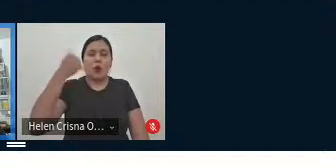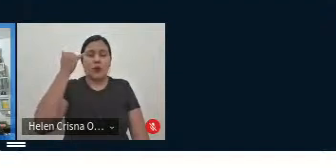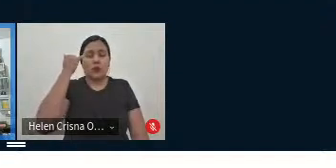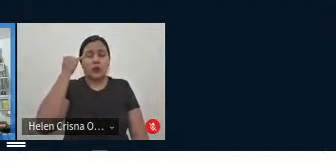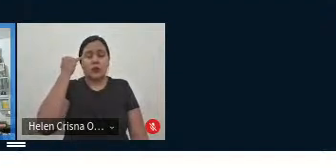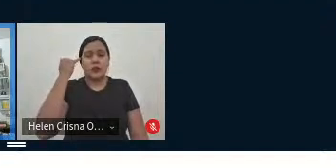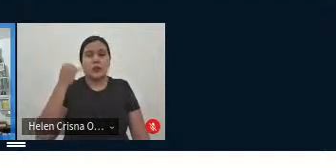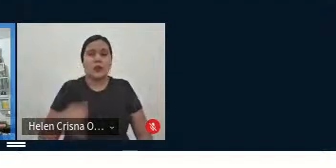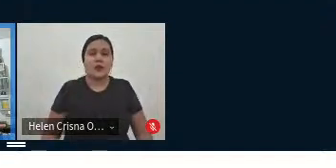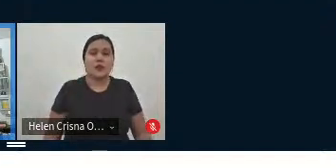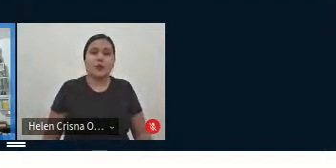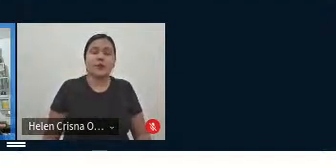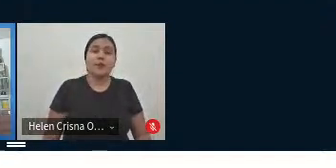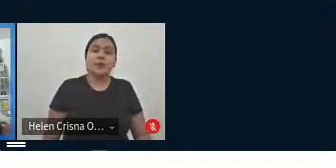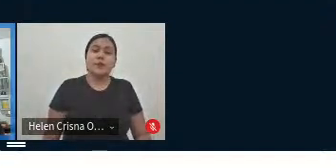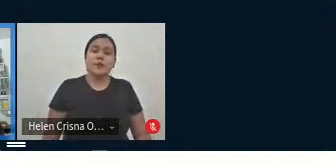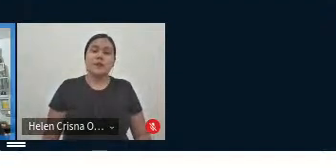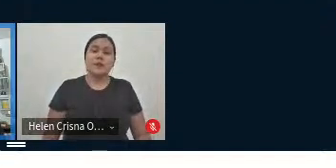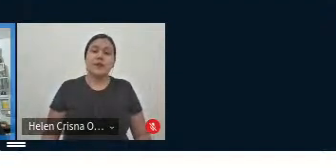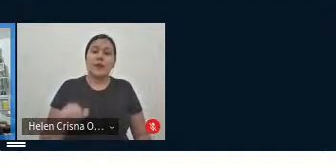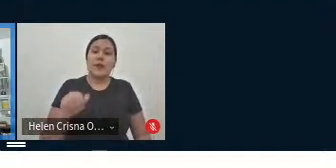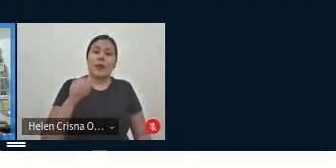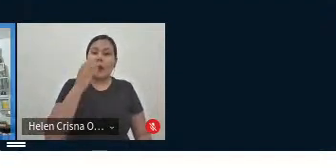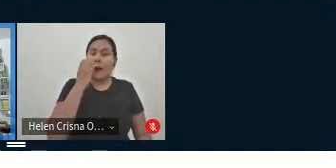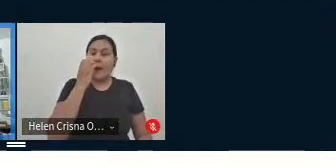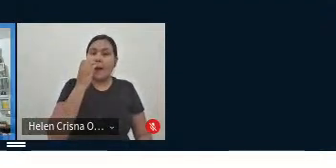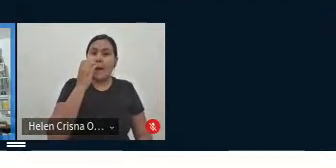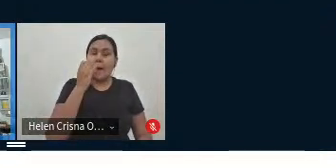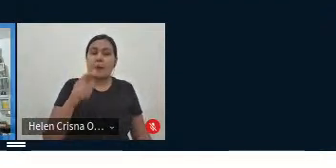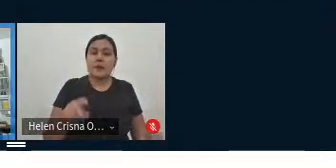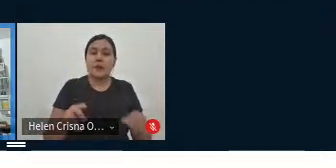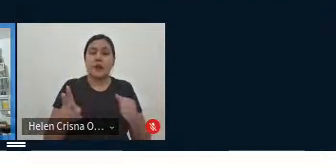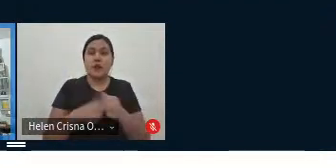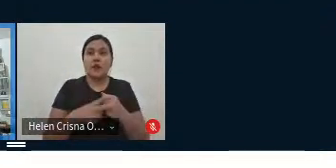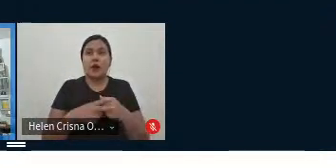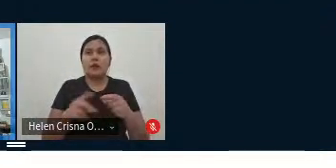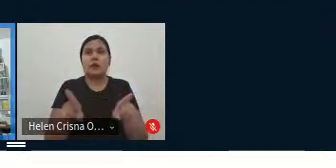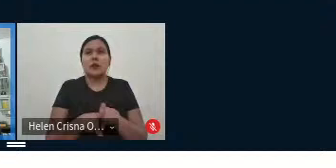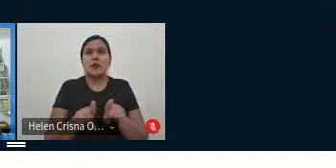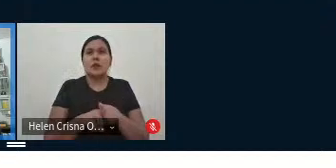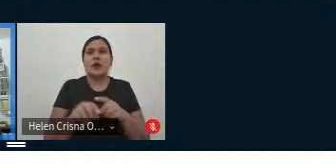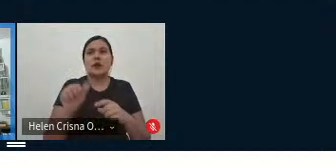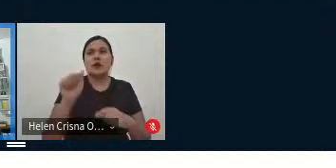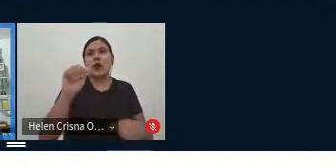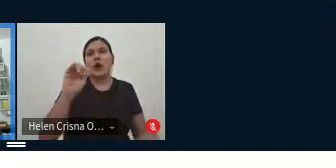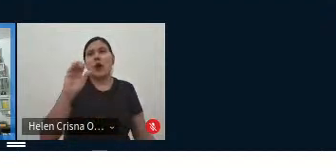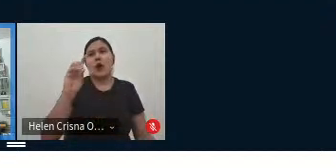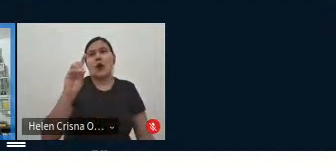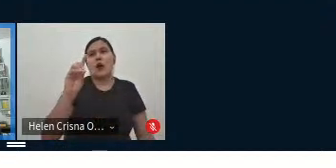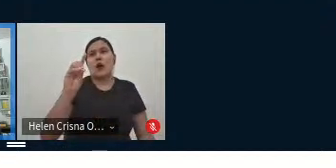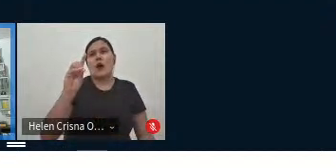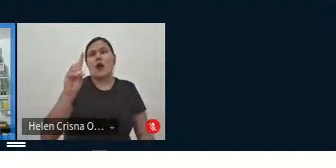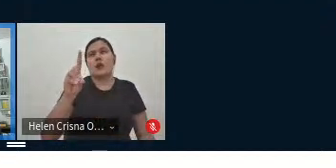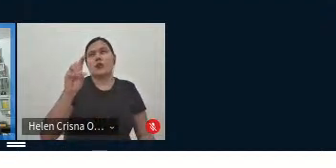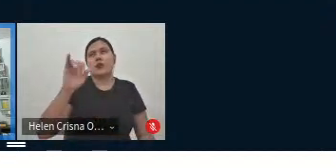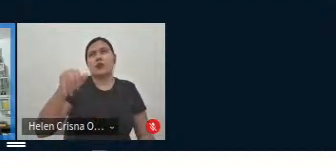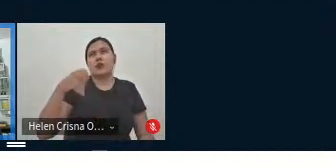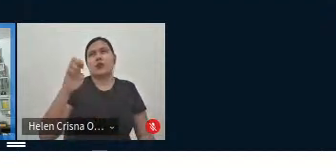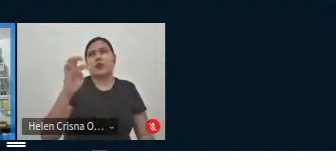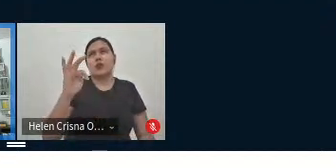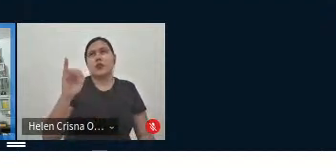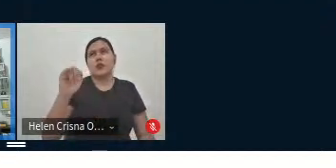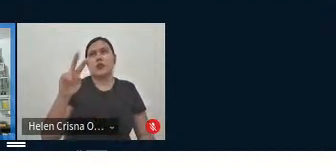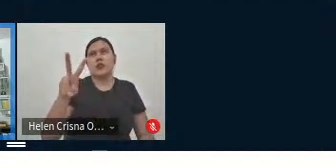adjetivos também flexionam. Não só o verbo, mas também os adjetivos. E se você ler o retábulo,